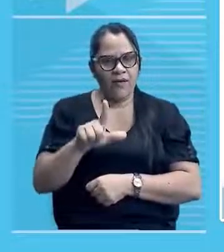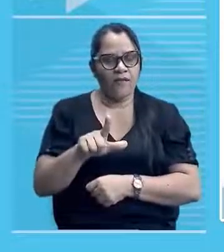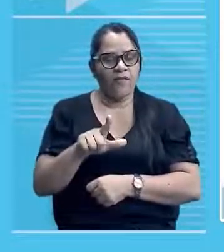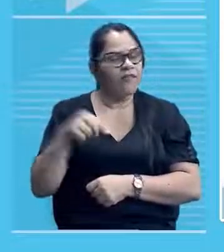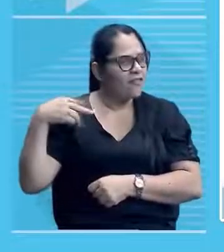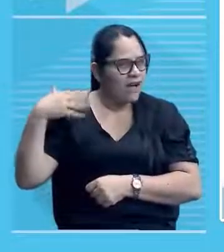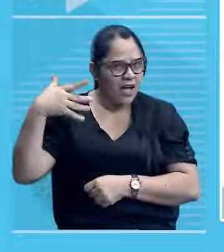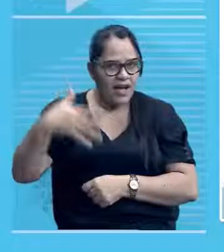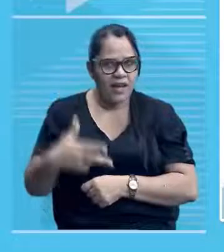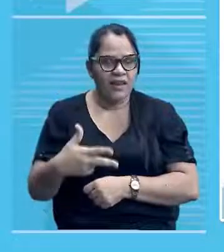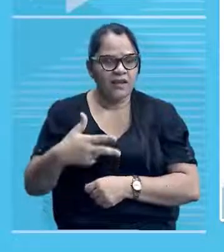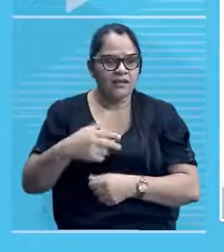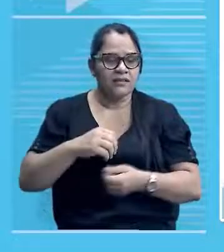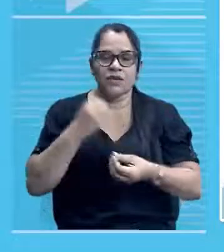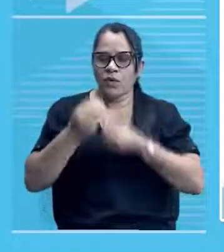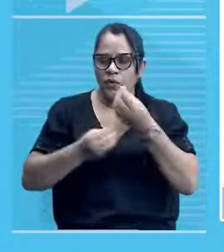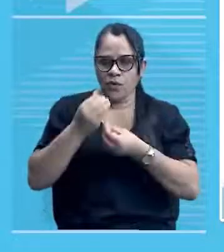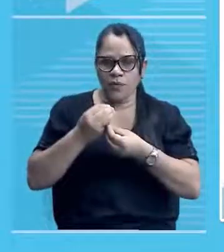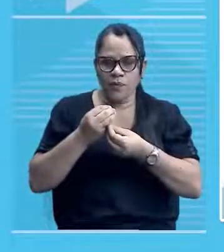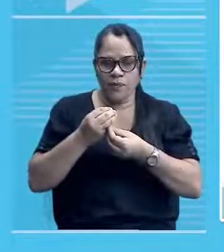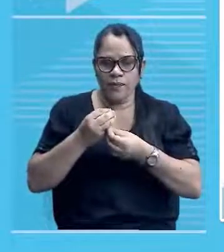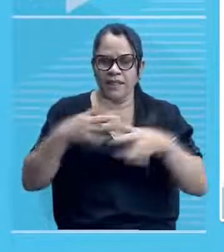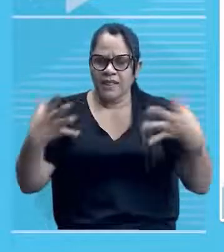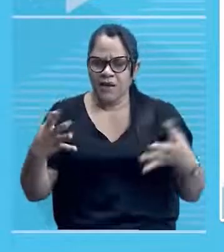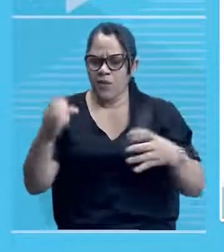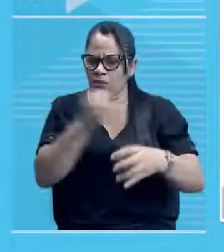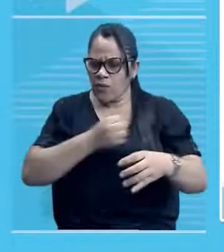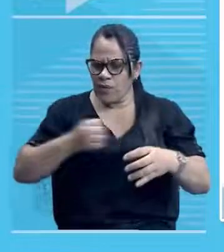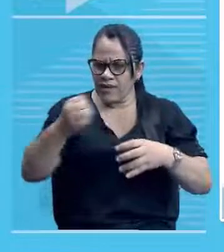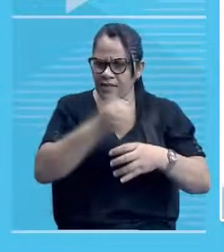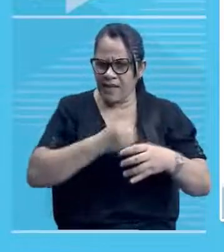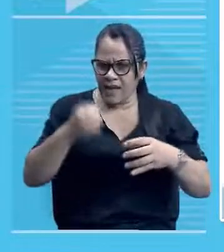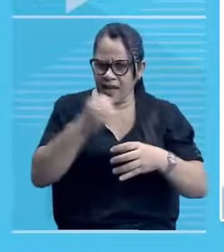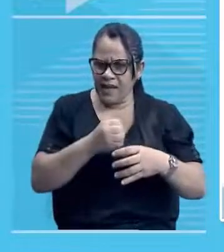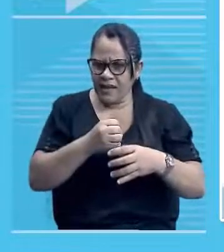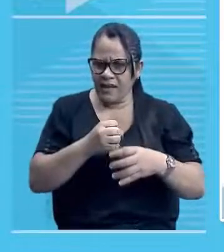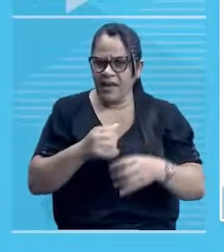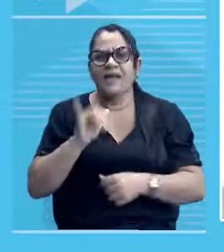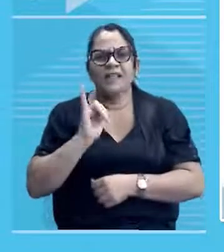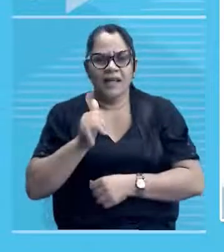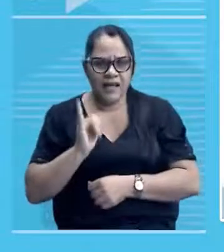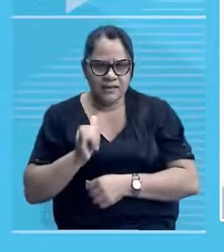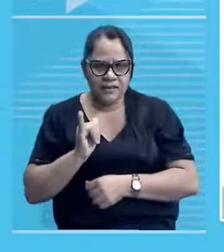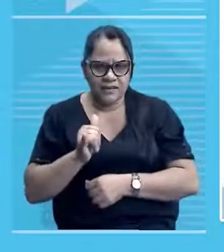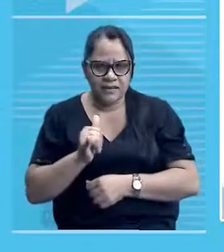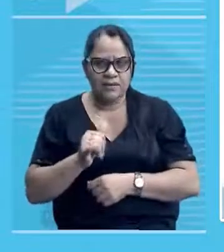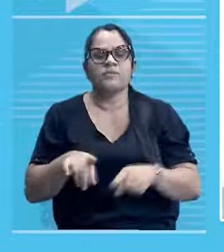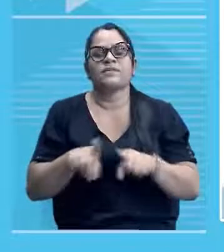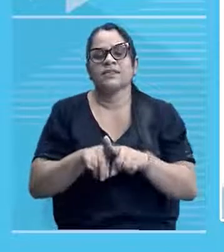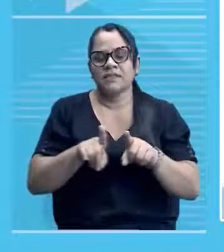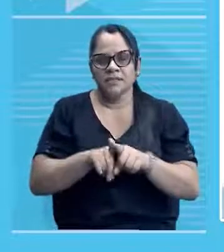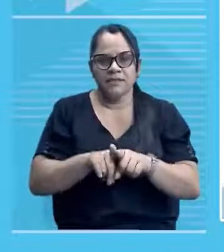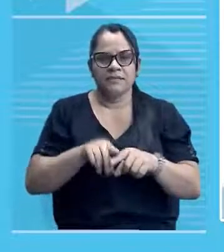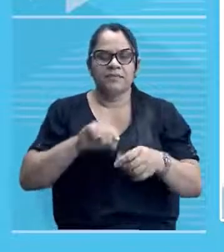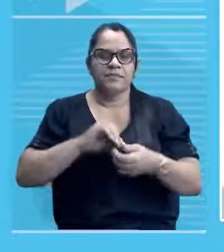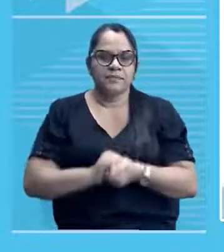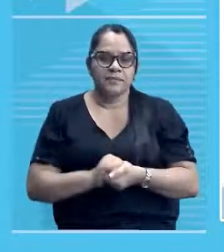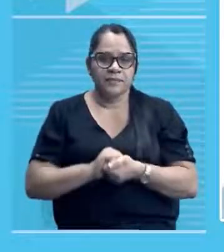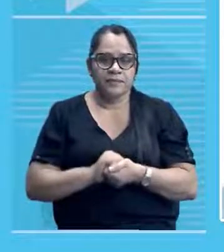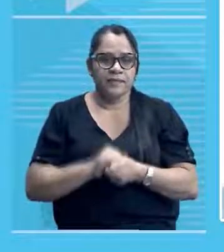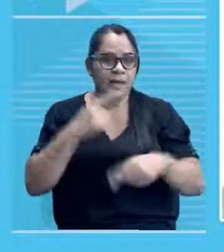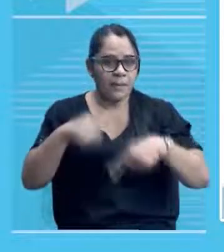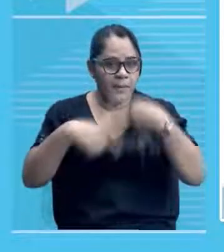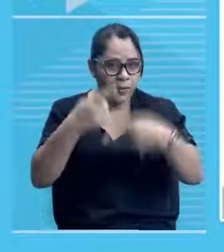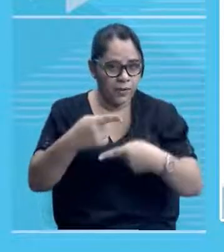Você deve estar se perguntando, ah, culinária e lendas, nós ainda vamos chegar, ainda temos a próxima aula, né? E aí nós vamos